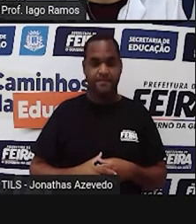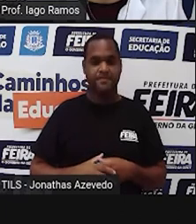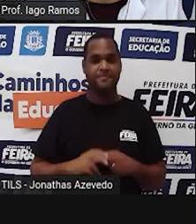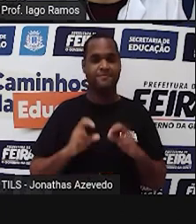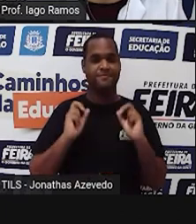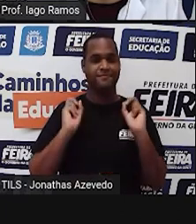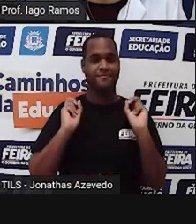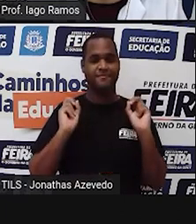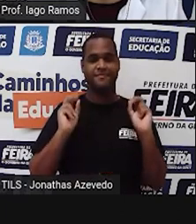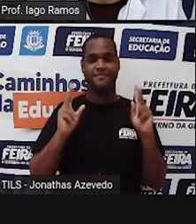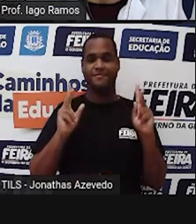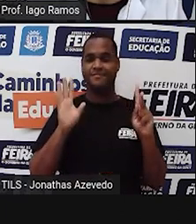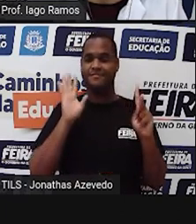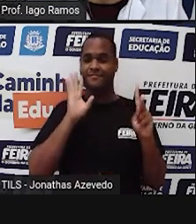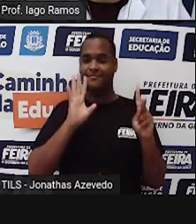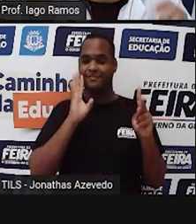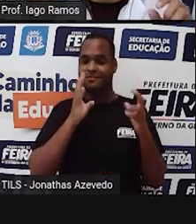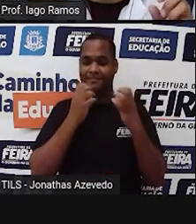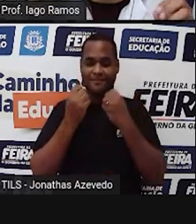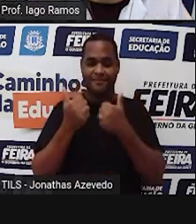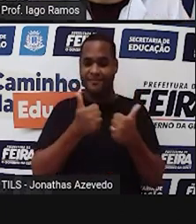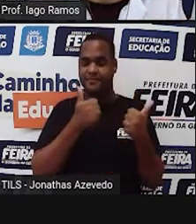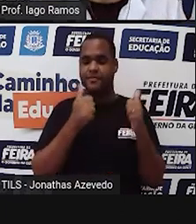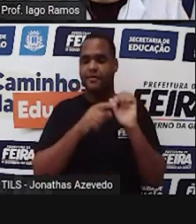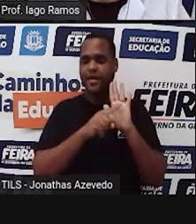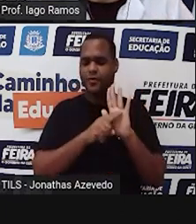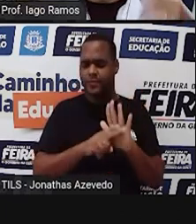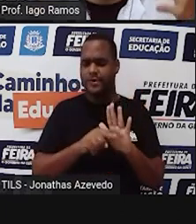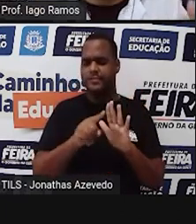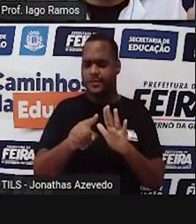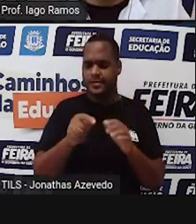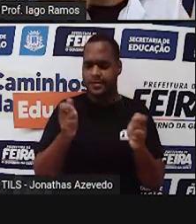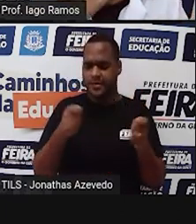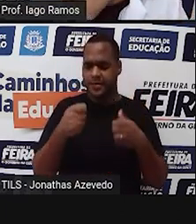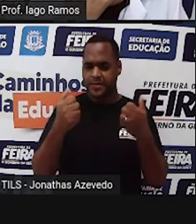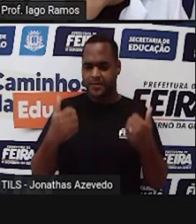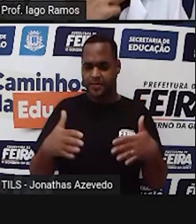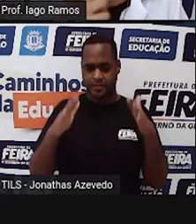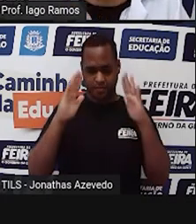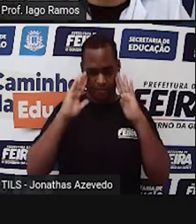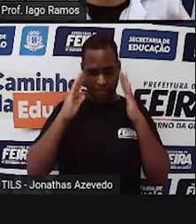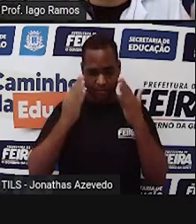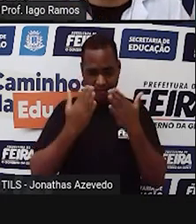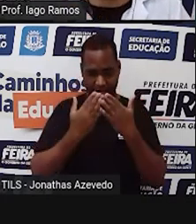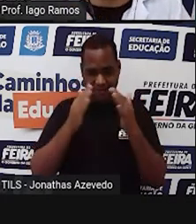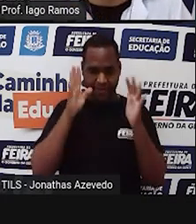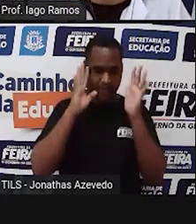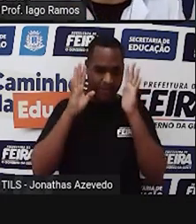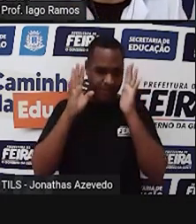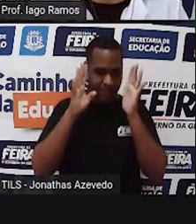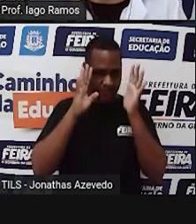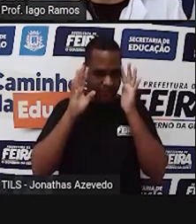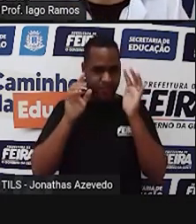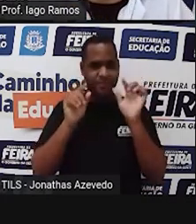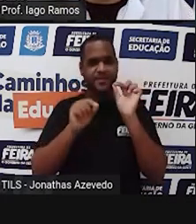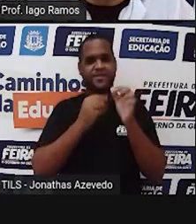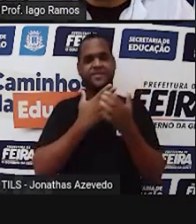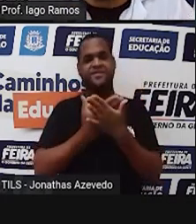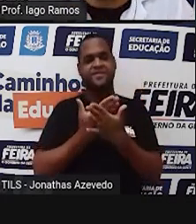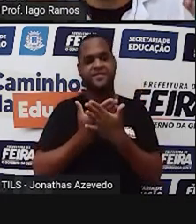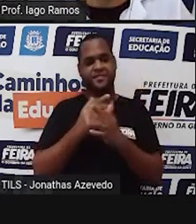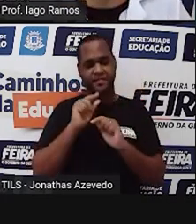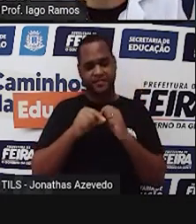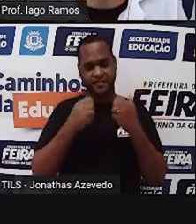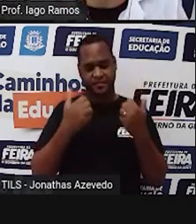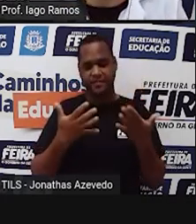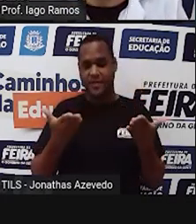Prontinho. Que bacana, né? Isso ajuda, tá bom? Na nossa concentração, quando a gente está estudando, que é o que a gente